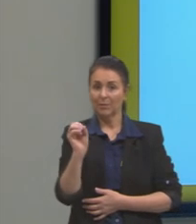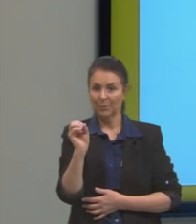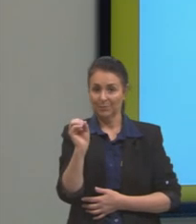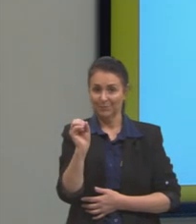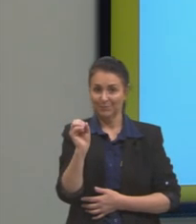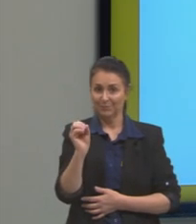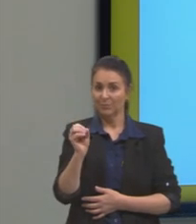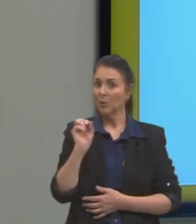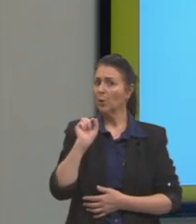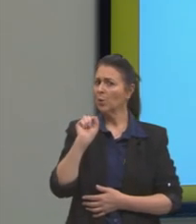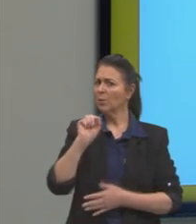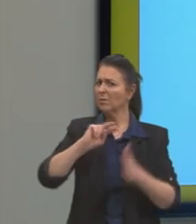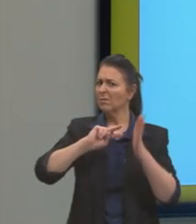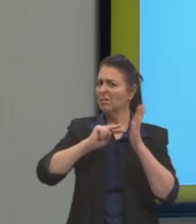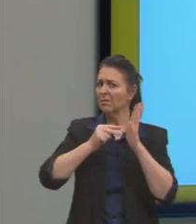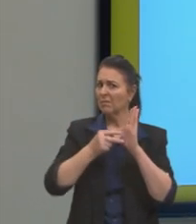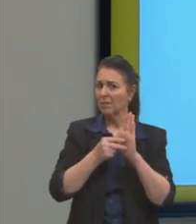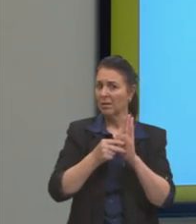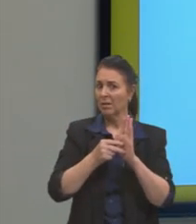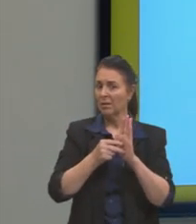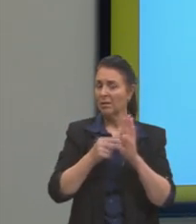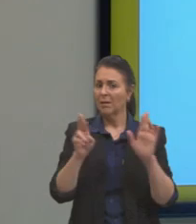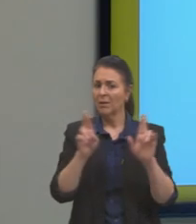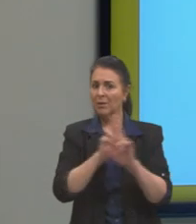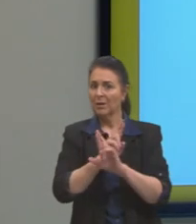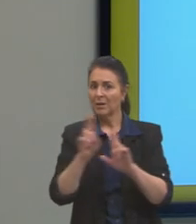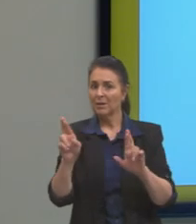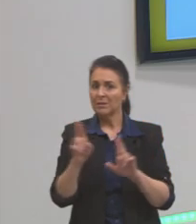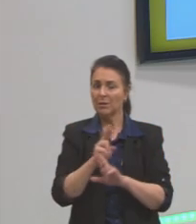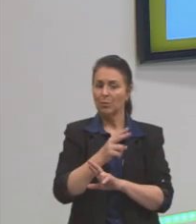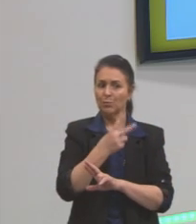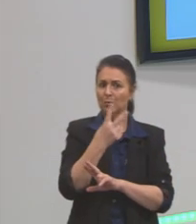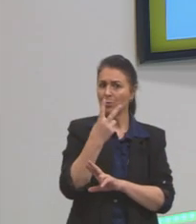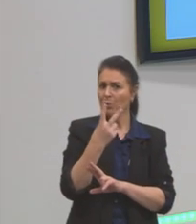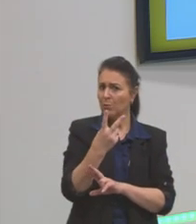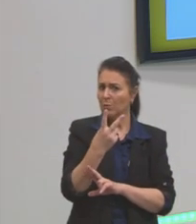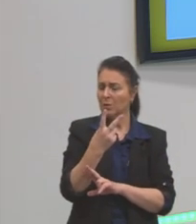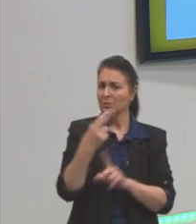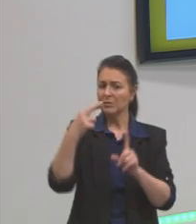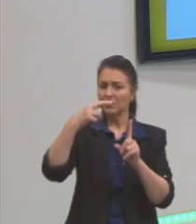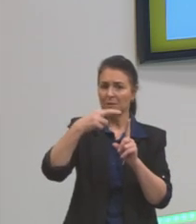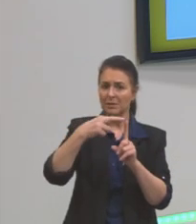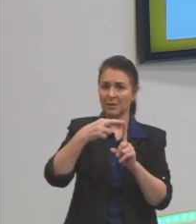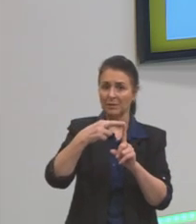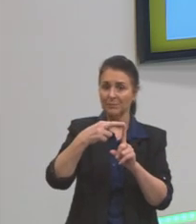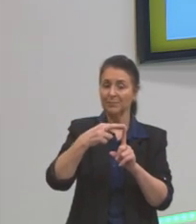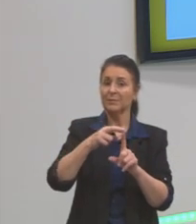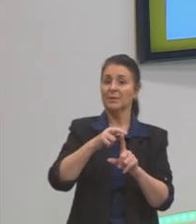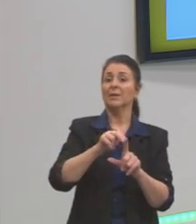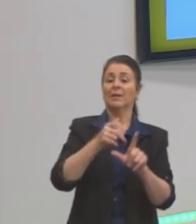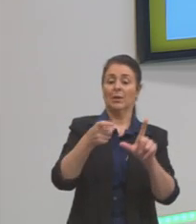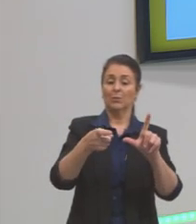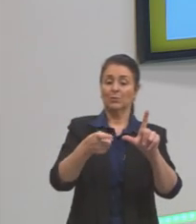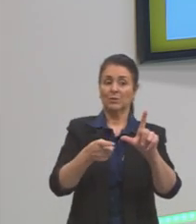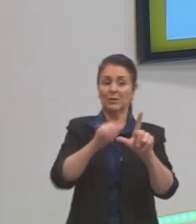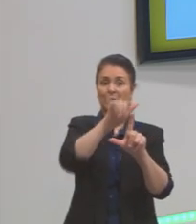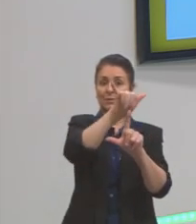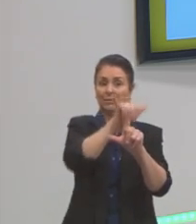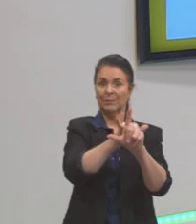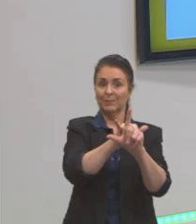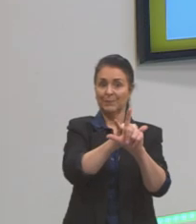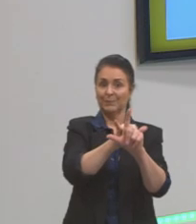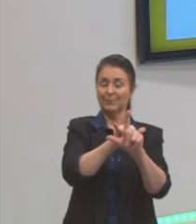não é nada mais que uma relação, então, de dois referenciais, X e Y. É importante que vocês, então,